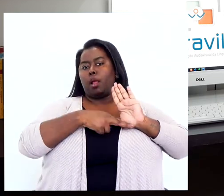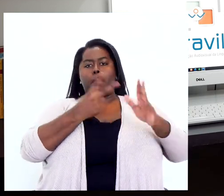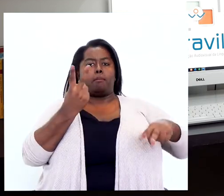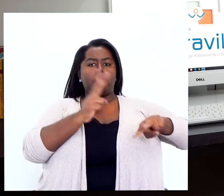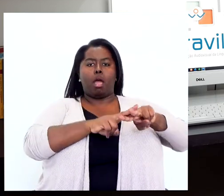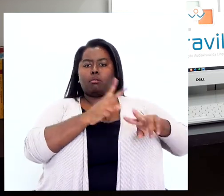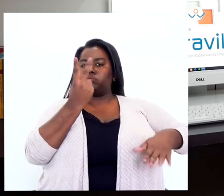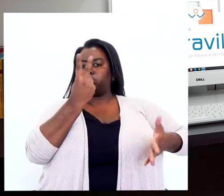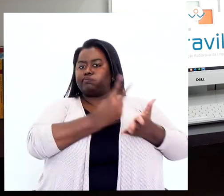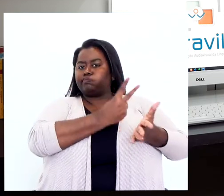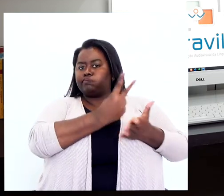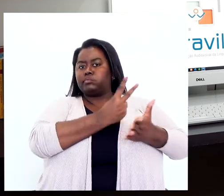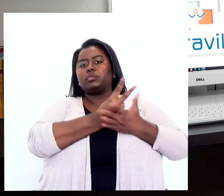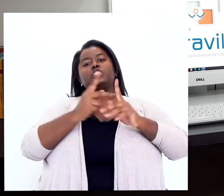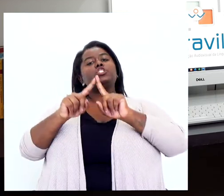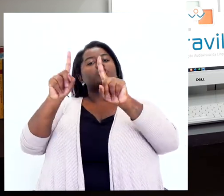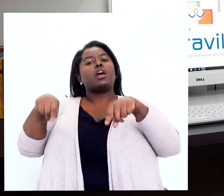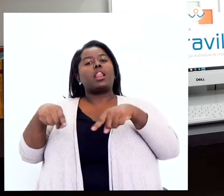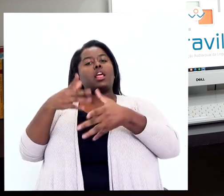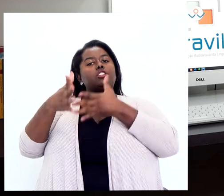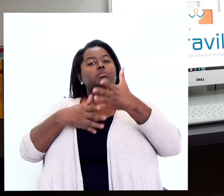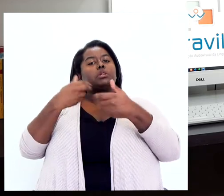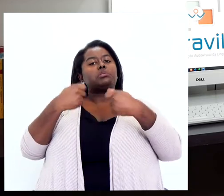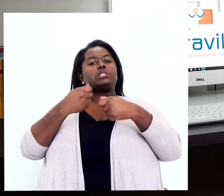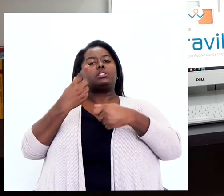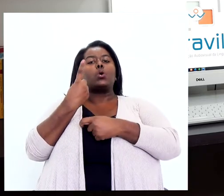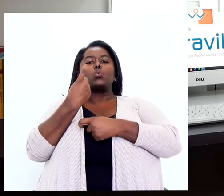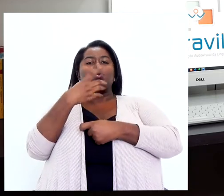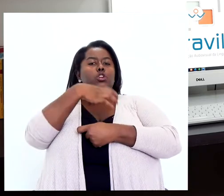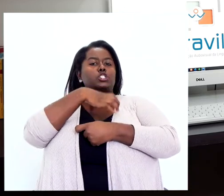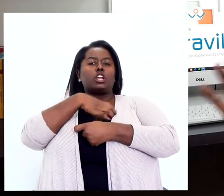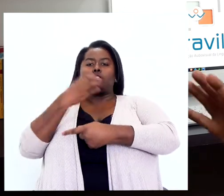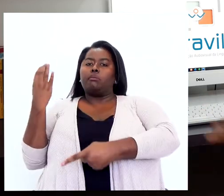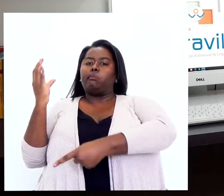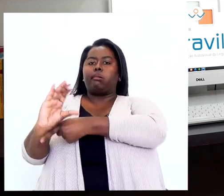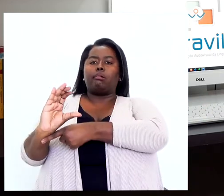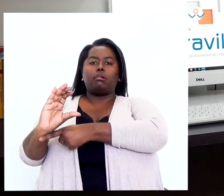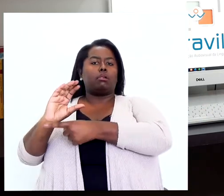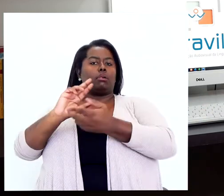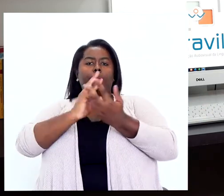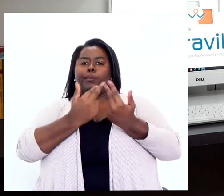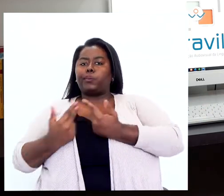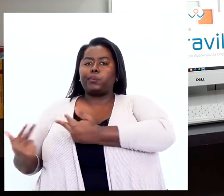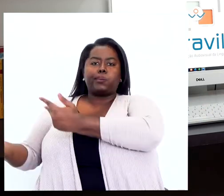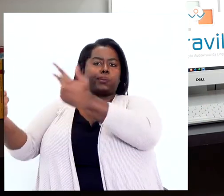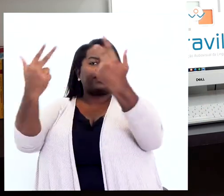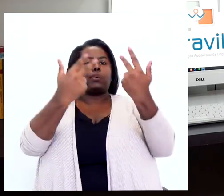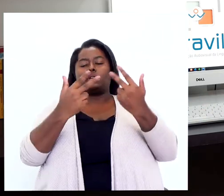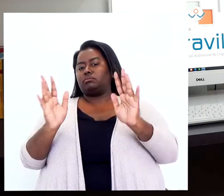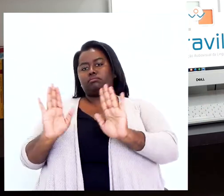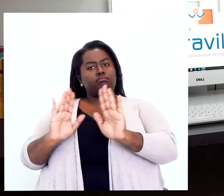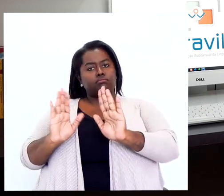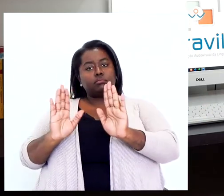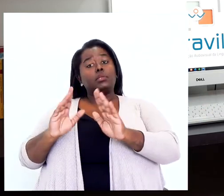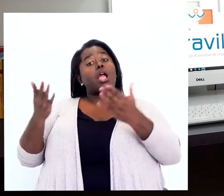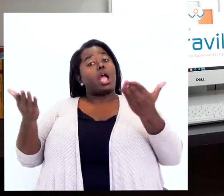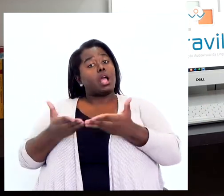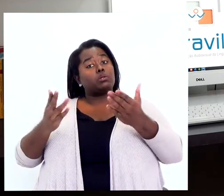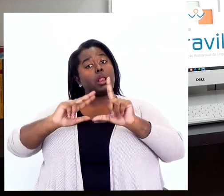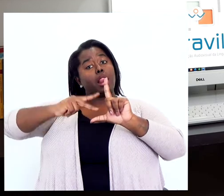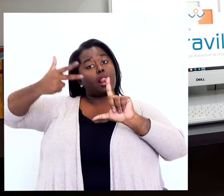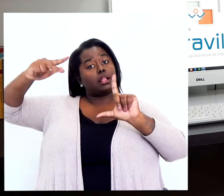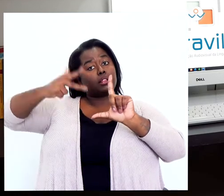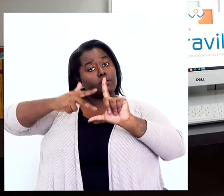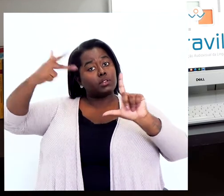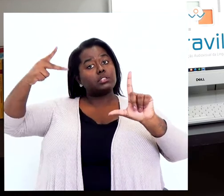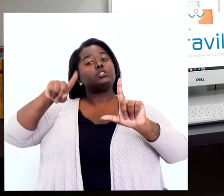estanque em que a janela de Libras deve ser inserida de forma única para todos os gêneros. Então, no Latravilles,